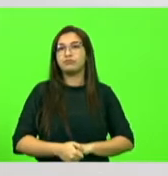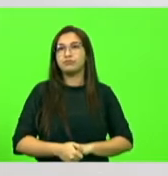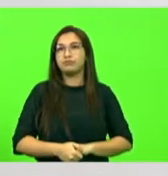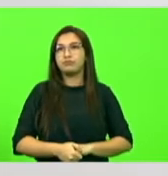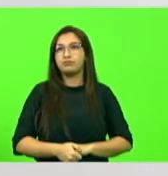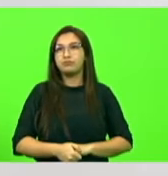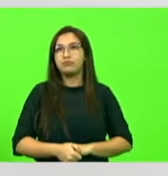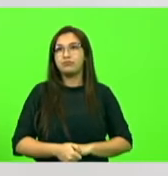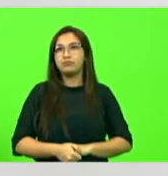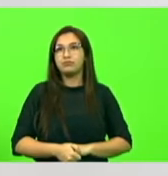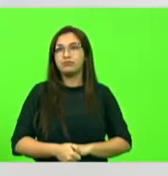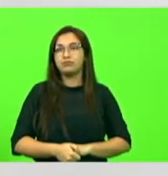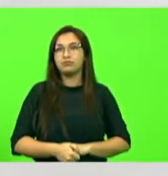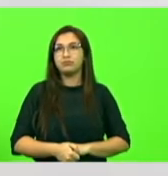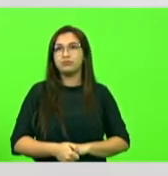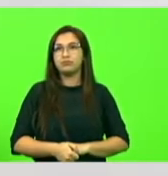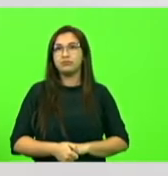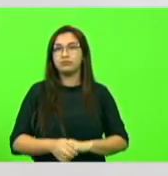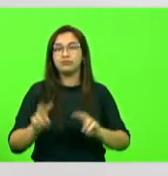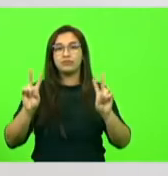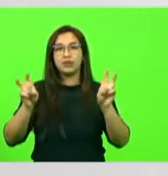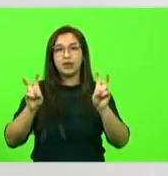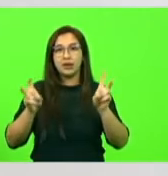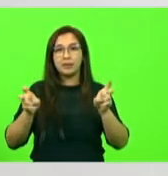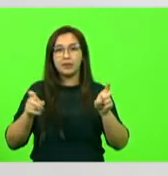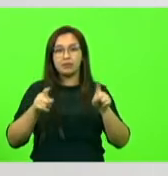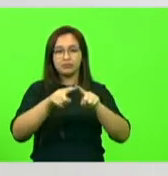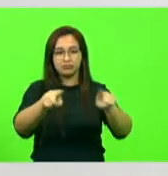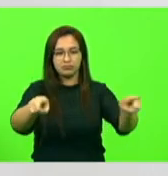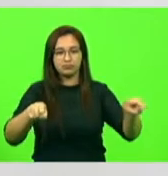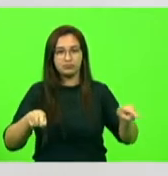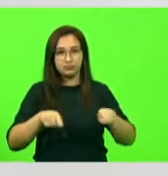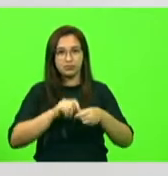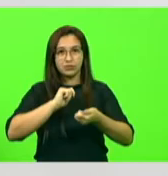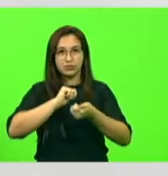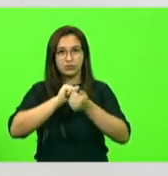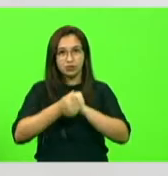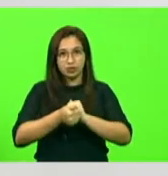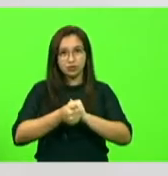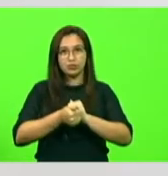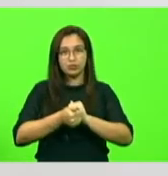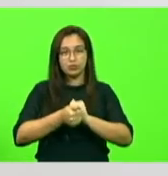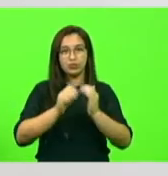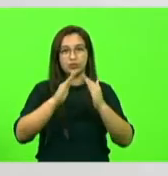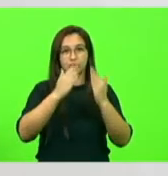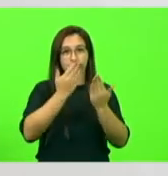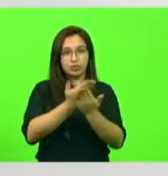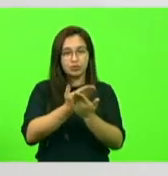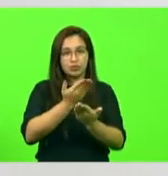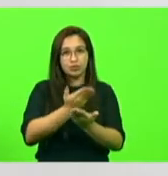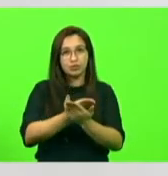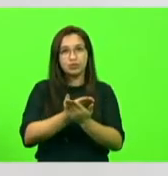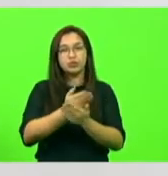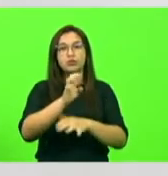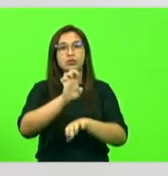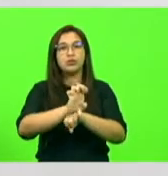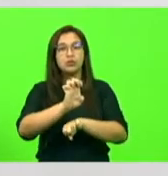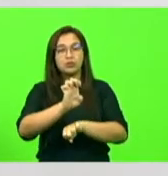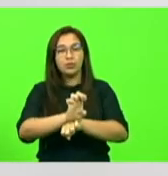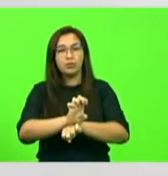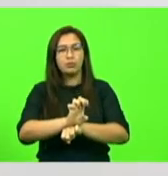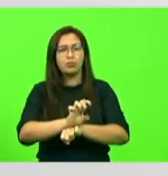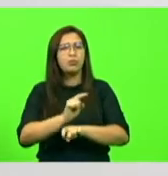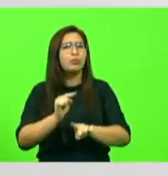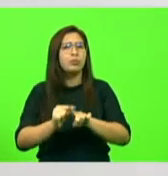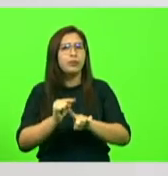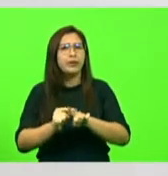às quadras de esportes nas escolas estaduais. Por que eu falo isso? Eu